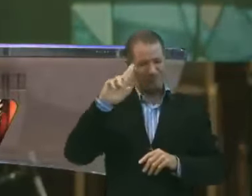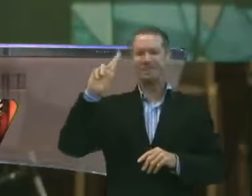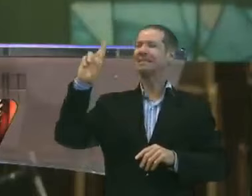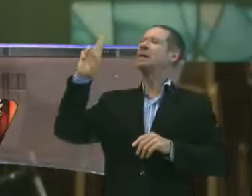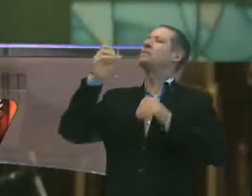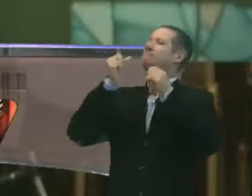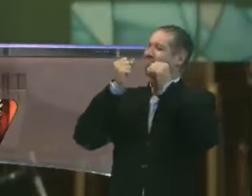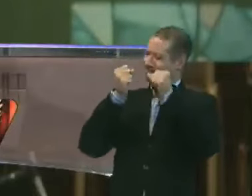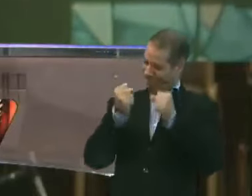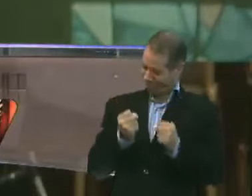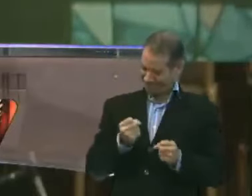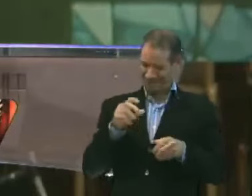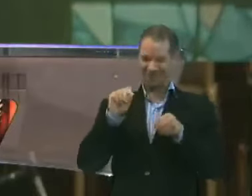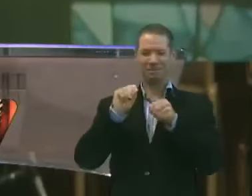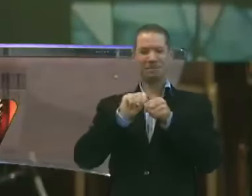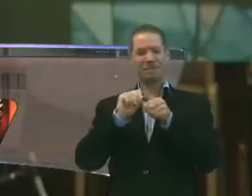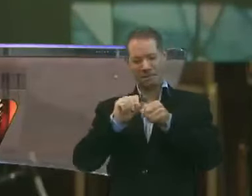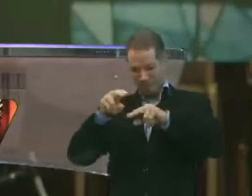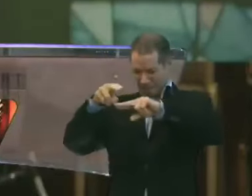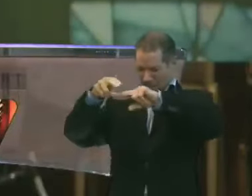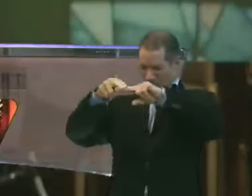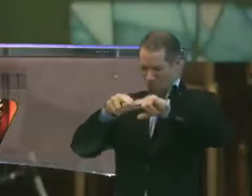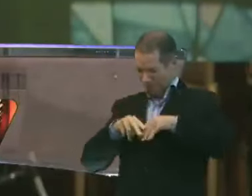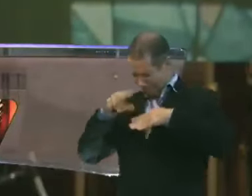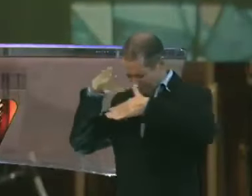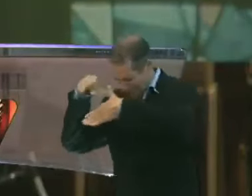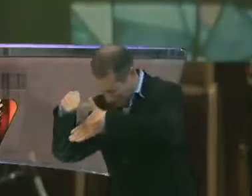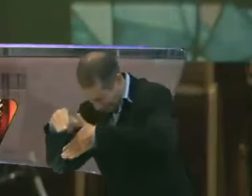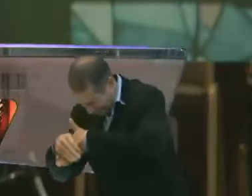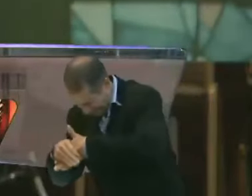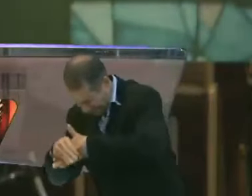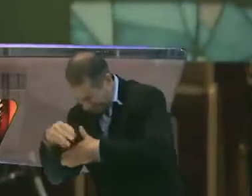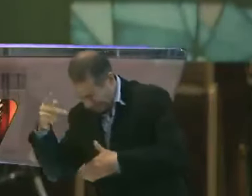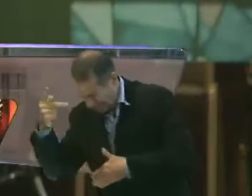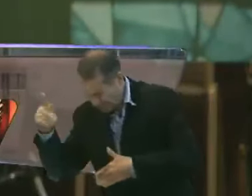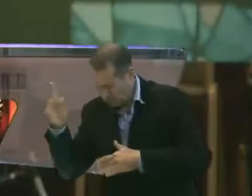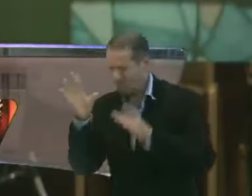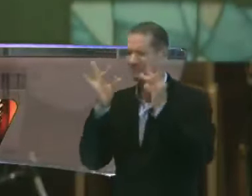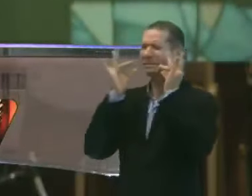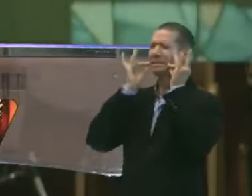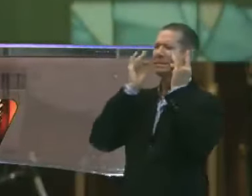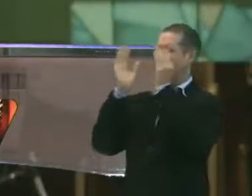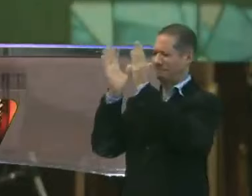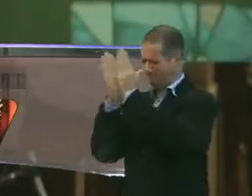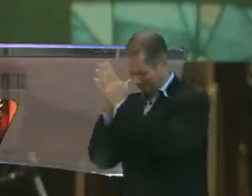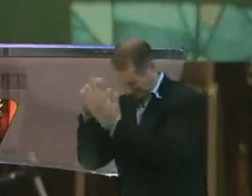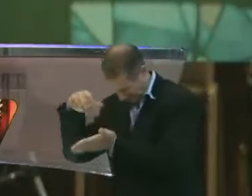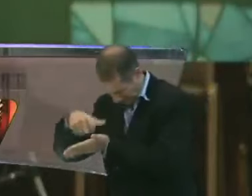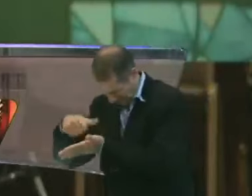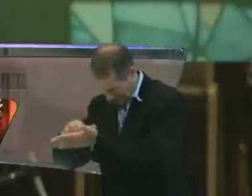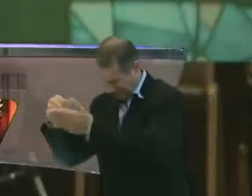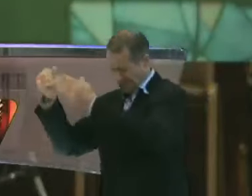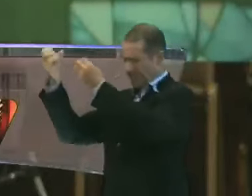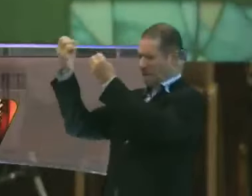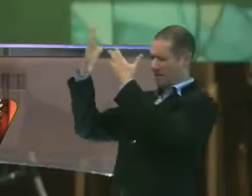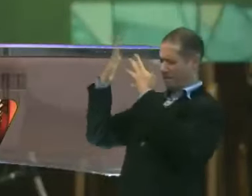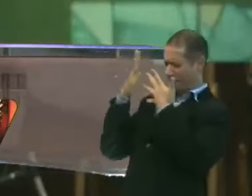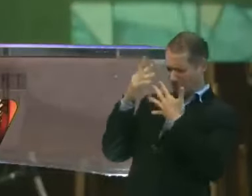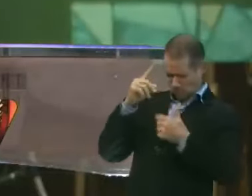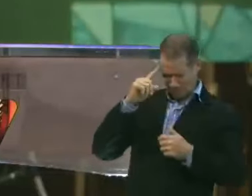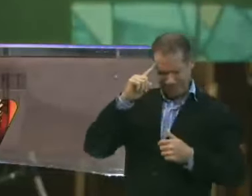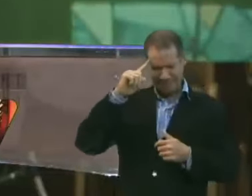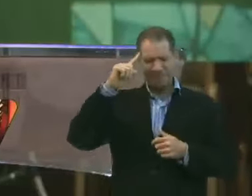pode fazer isso. Por isso nos humilhamos na tua presença e suplicamos Pai, que nos abençoe nesse